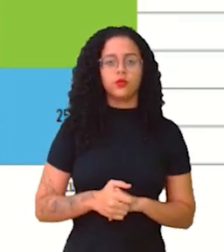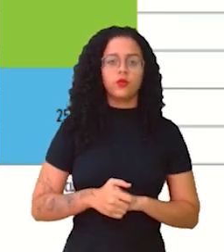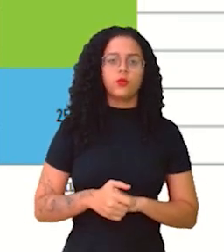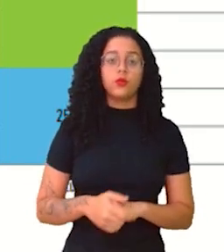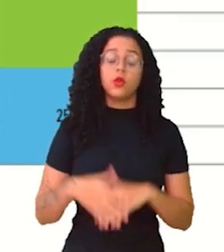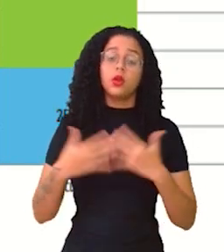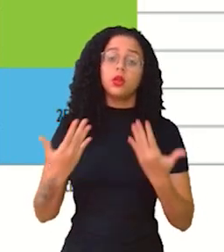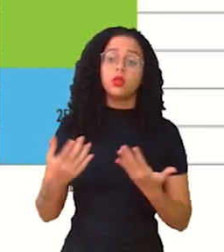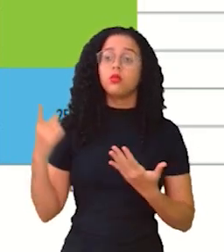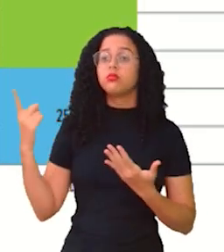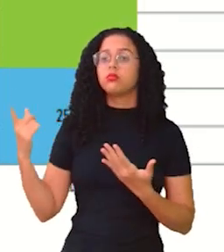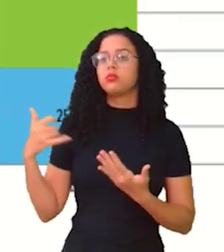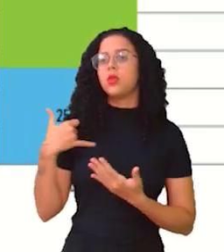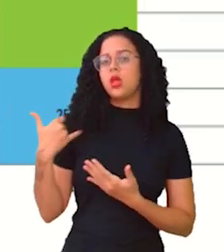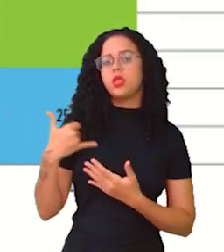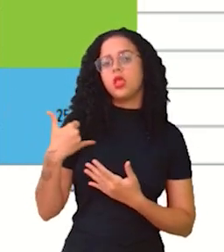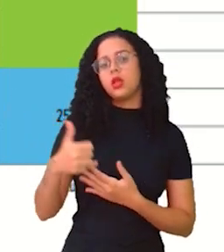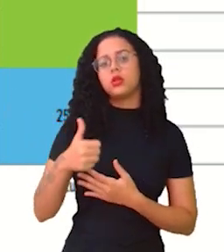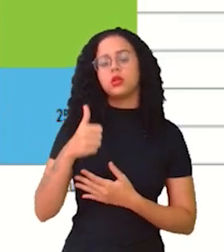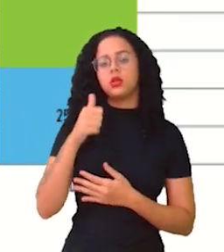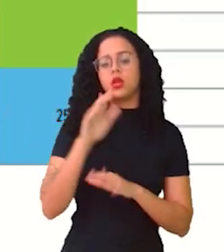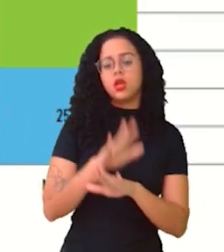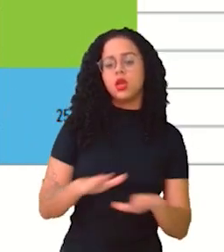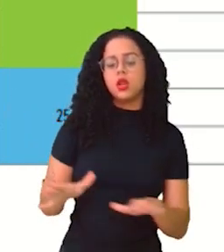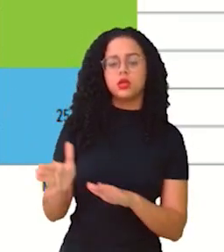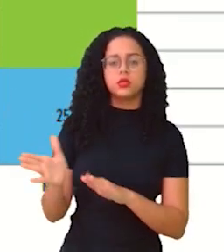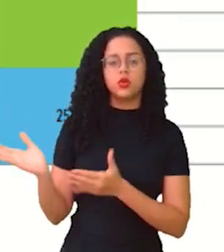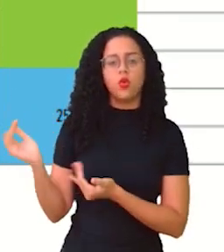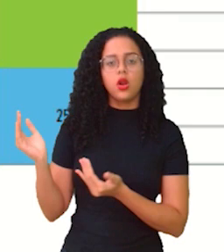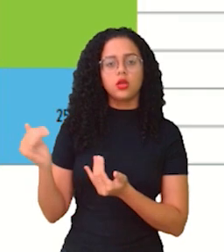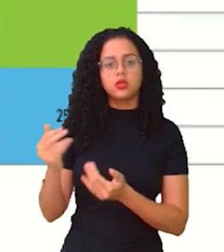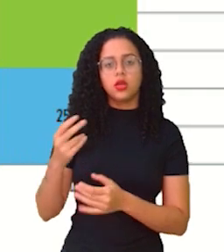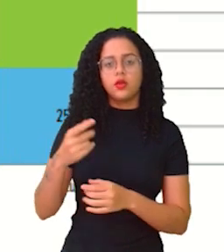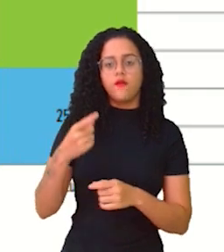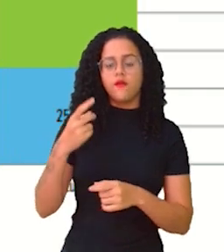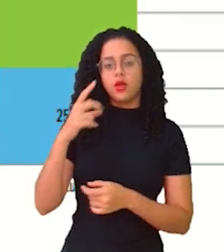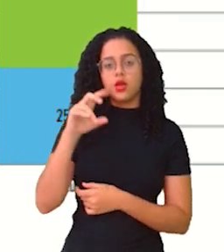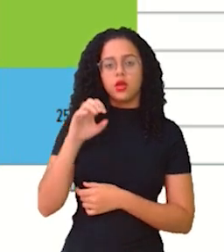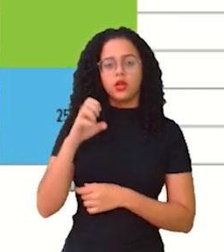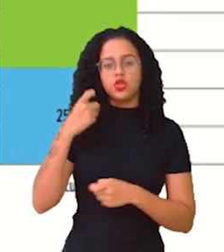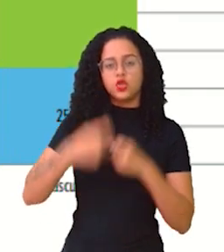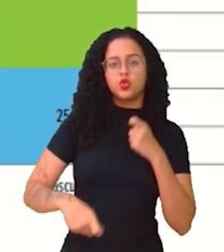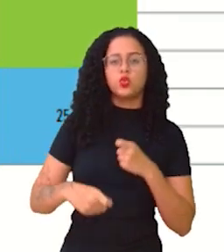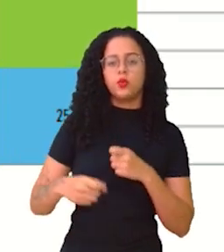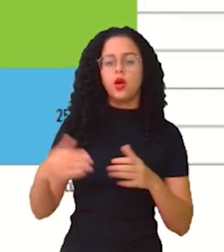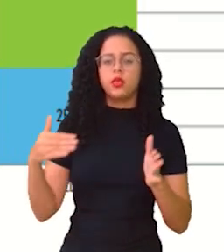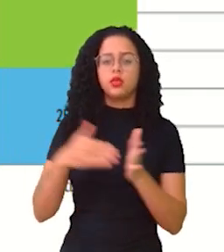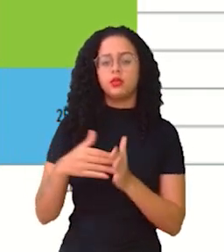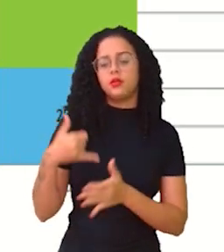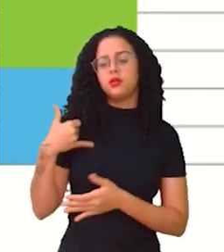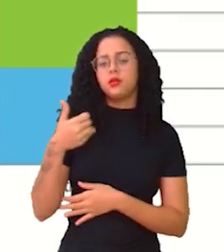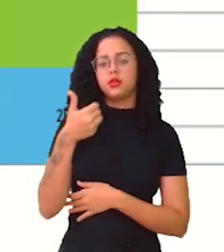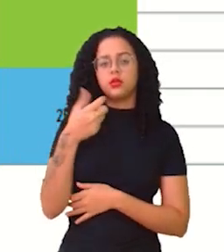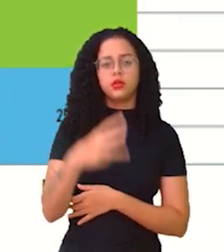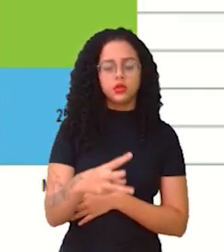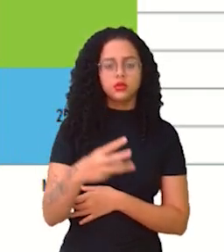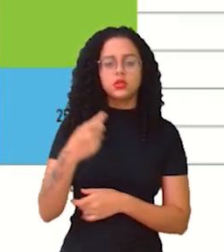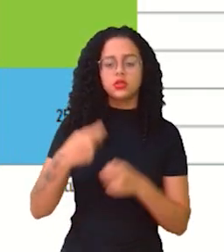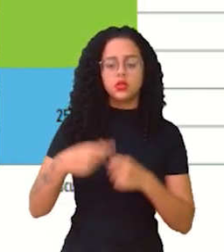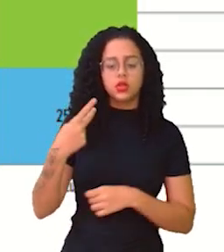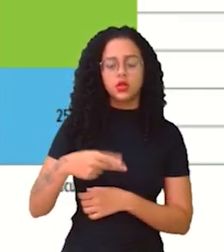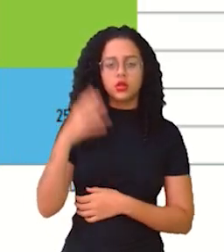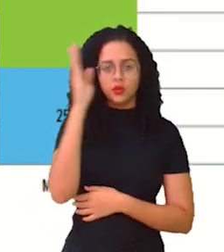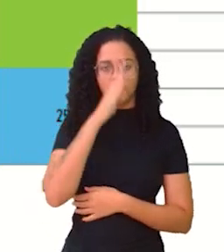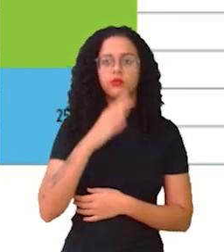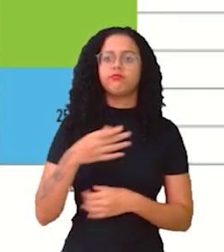Então, essa é a faixa etária das crianças e adolescentes vítimas de estupro de vulnerável até 13 anos de idade por sexo aqui no Brasil.